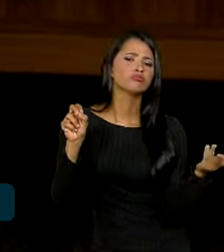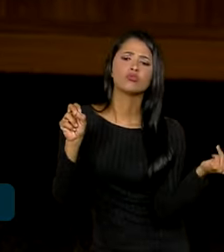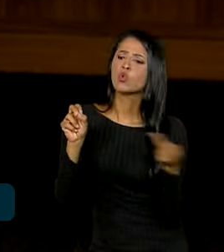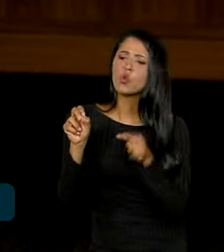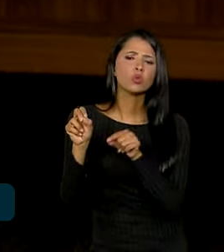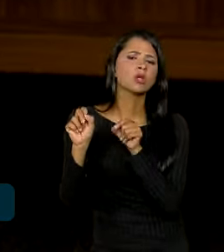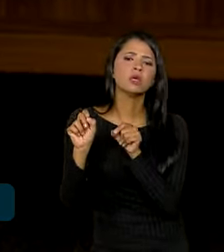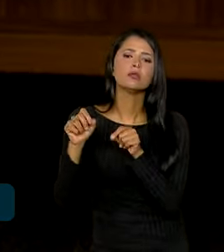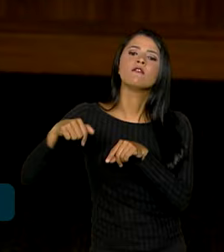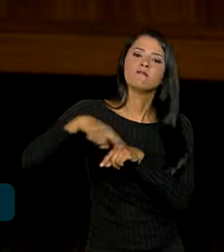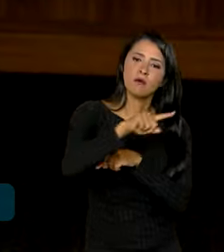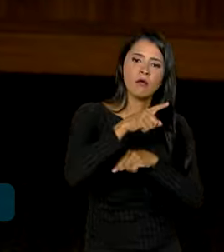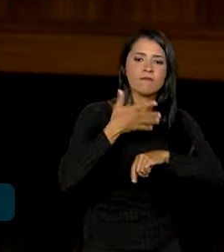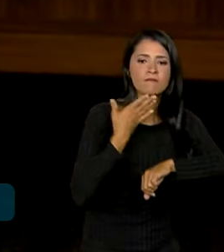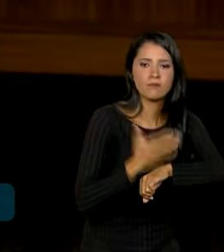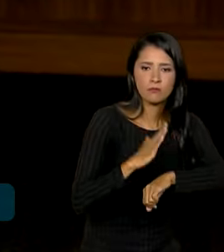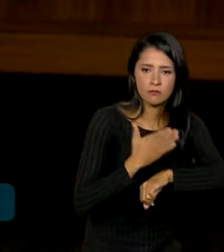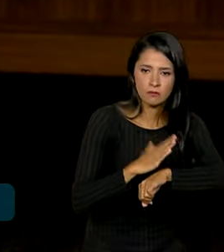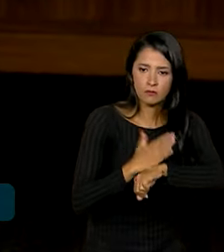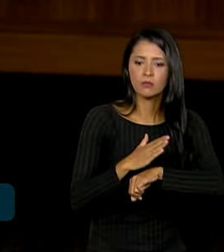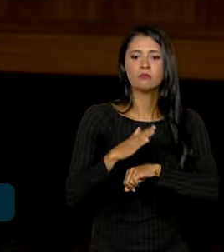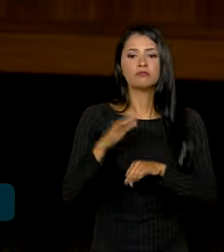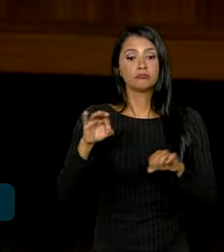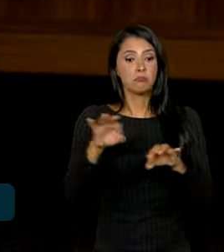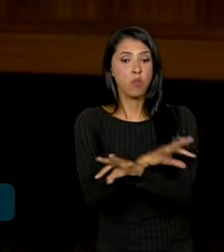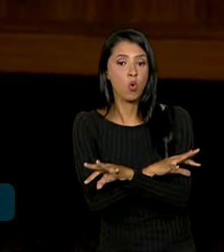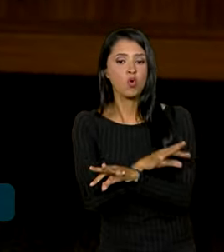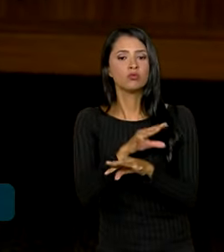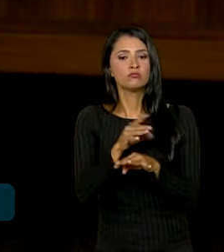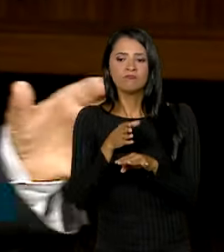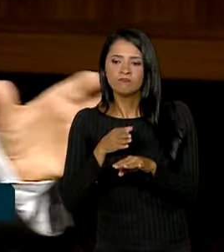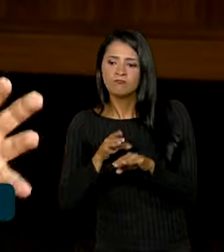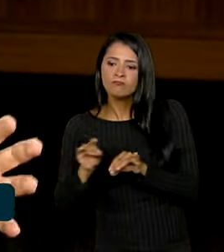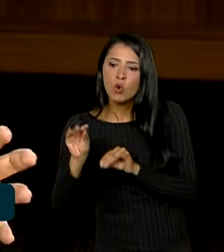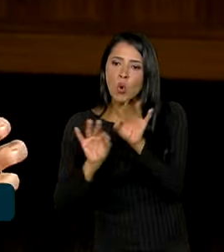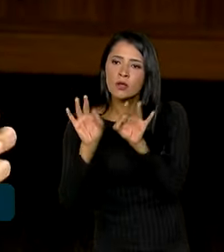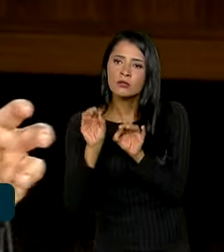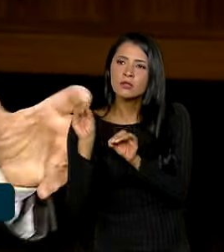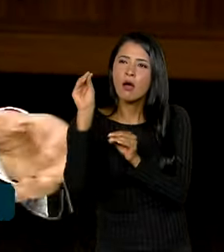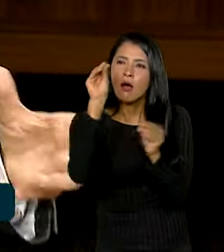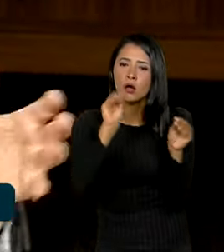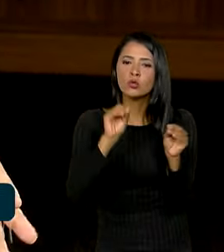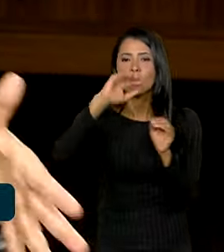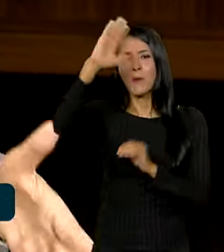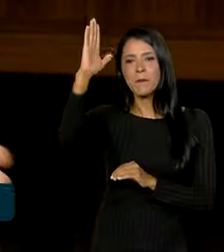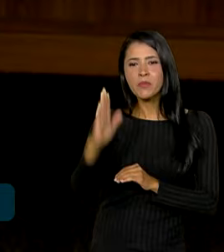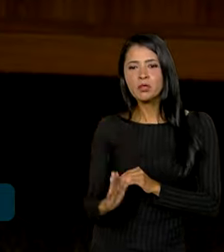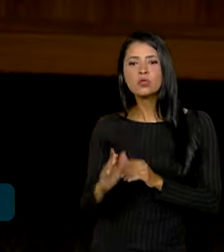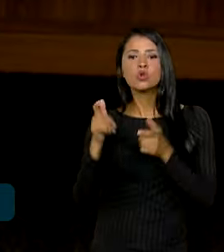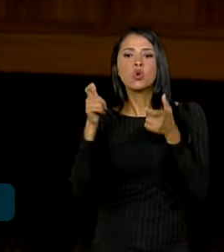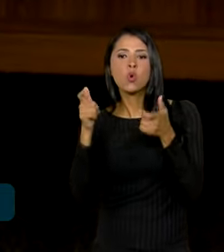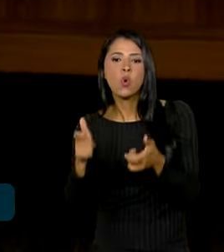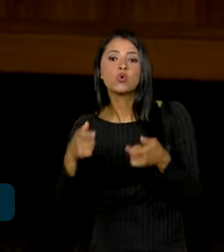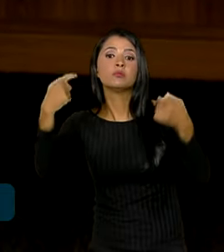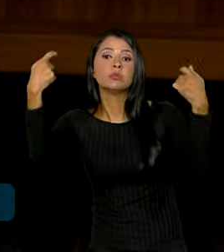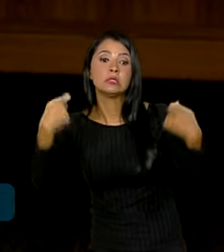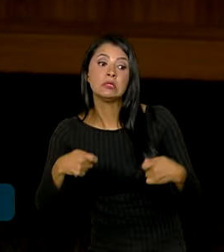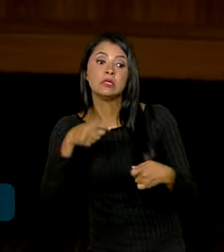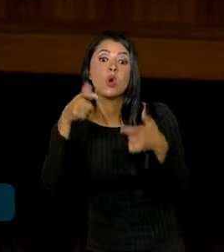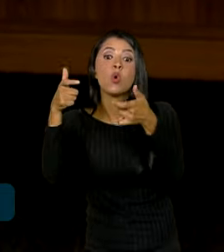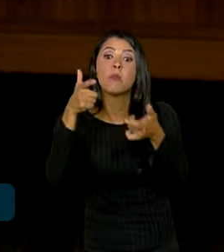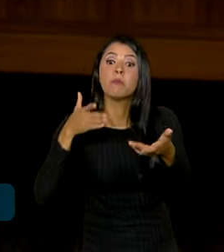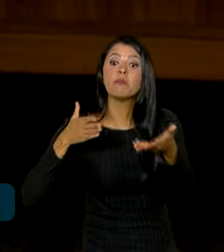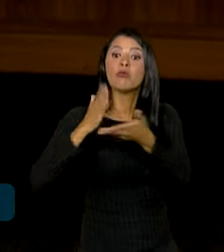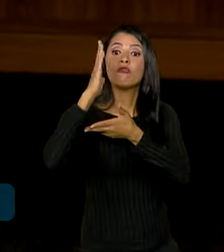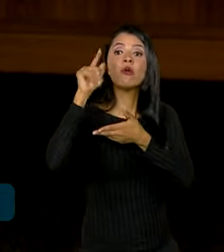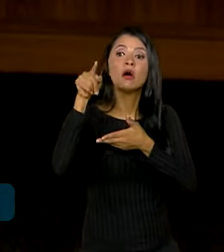Vão para treinamento, são qualificados, distribuídos para todo o Brasil, conforme a necessidade, conforme o concurso que ele foi aprovado